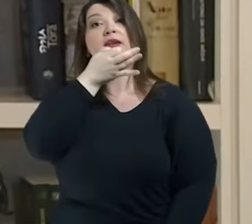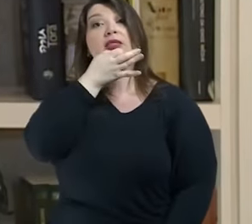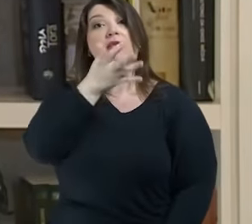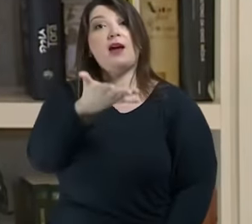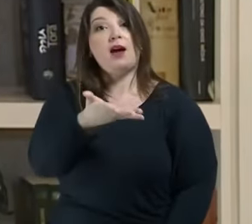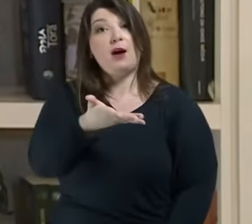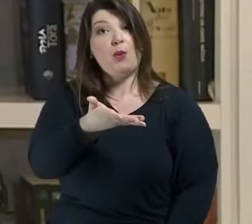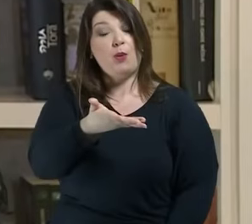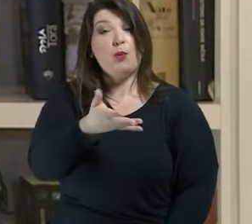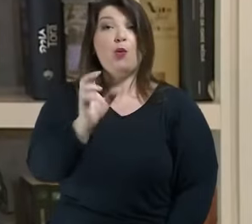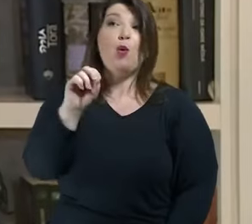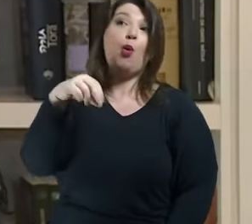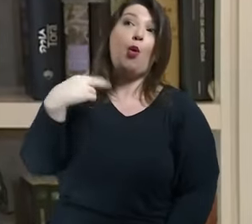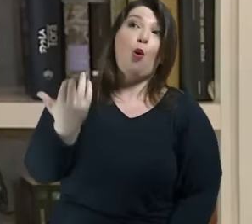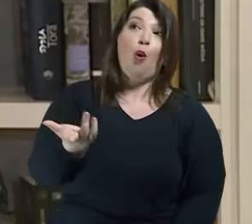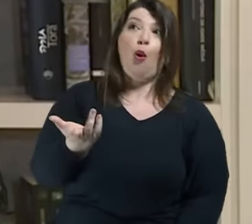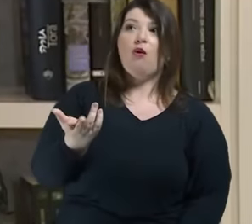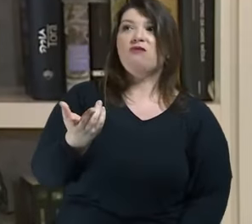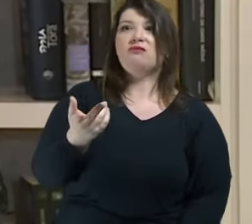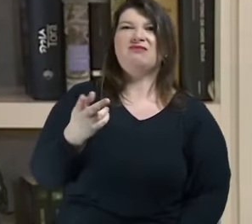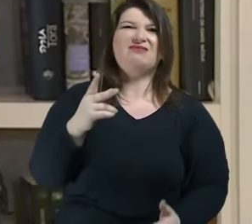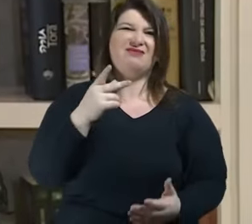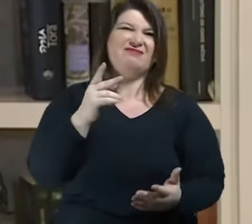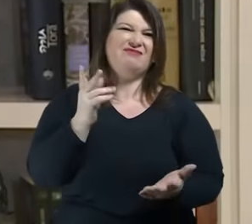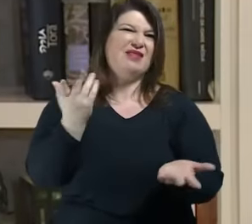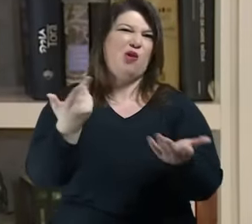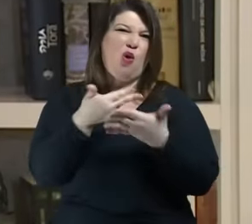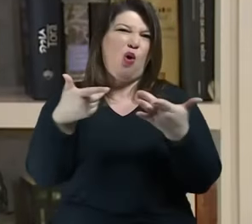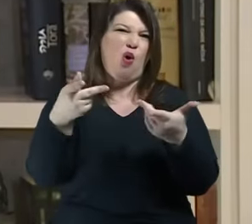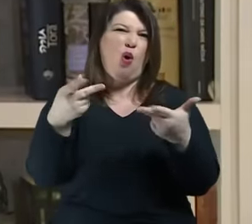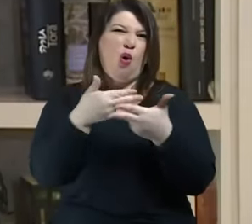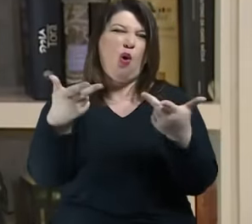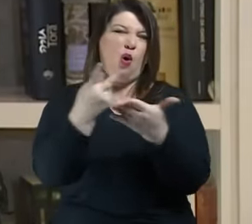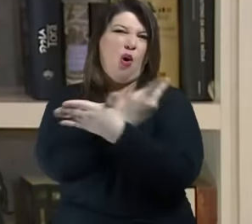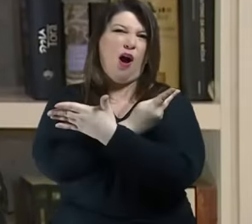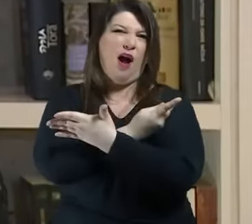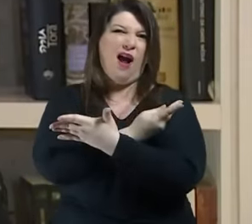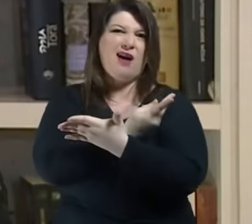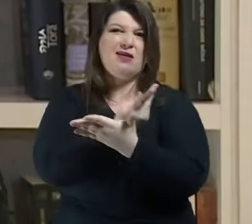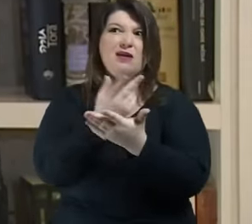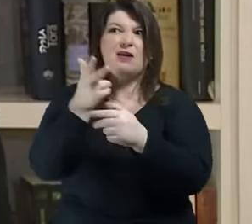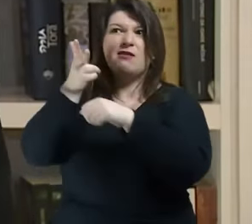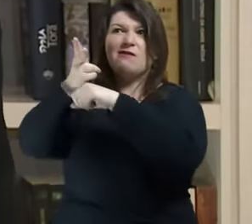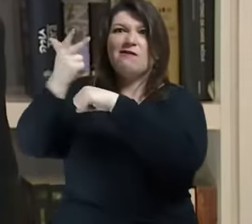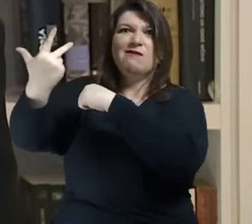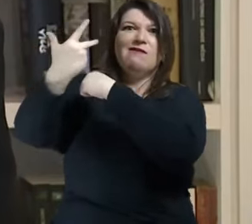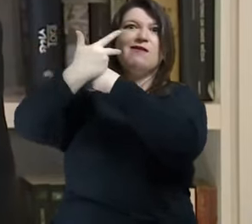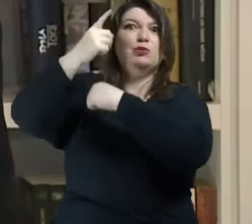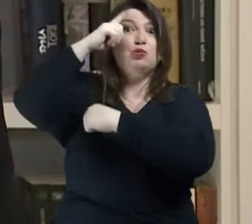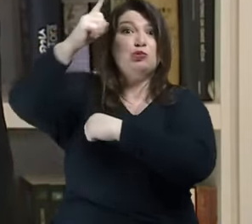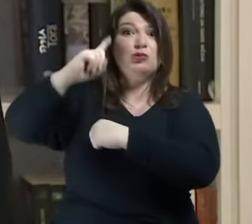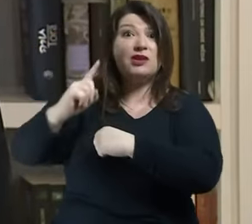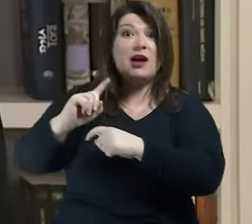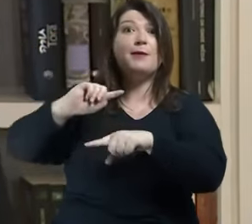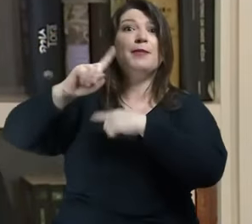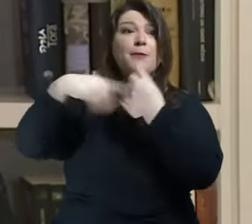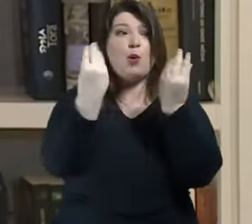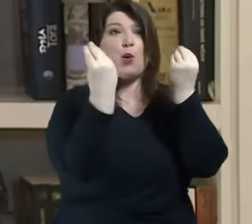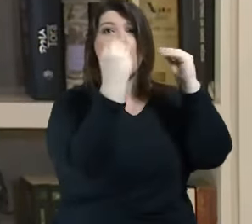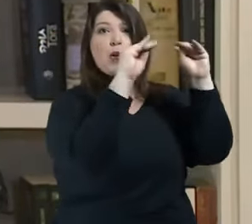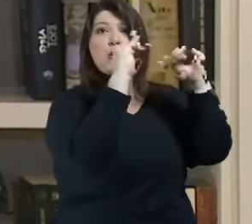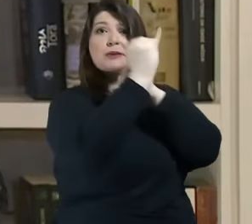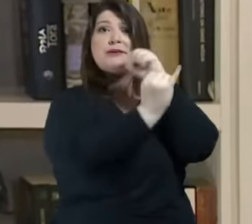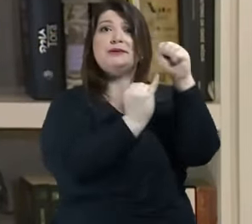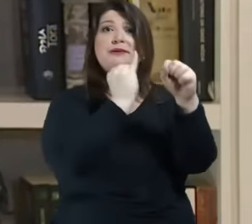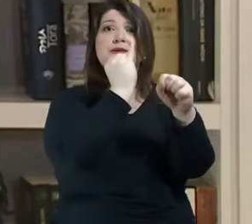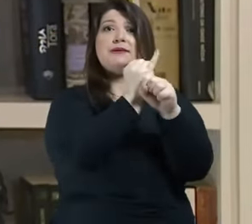canceladas são canceladas porque expressaram no fundo o que pensavam e a única